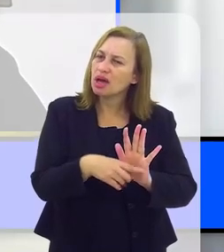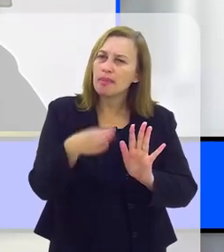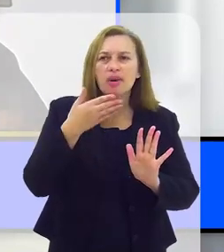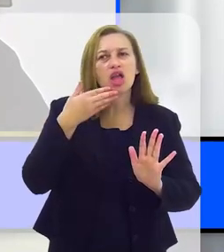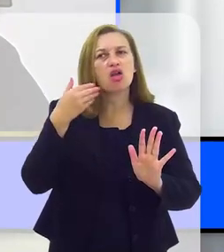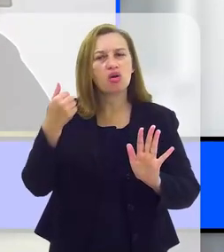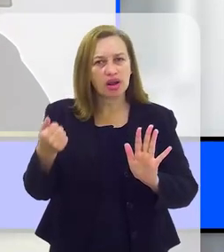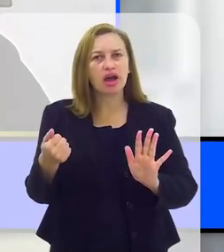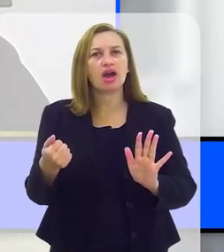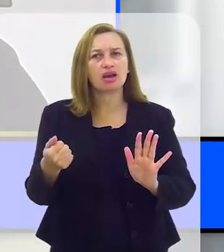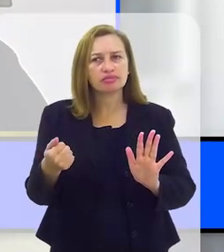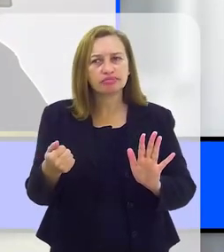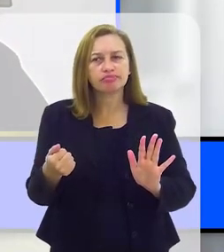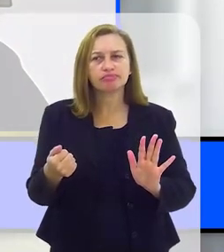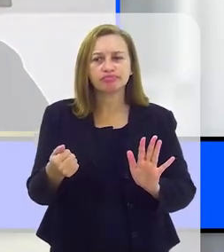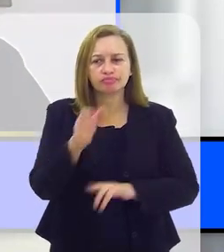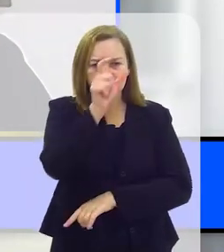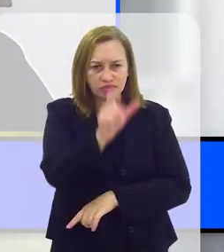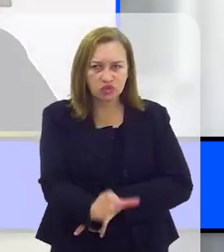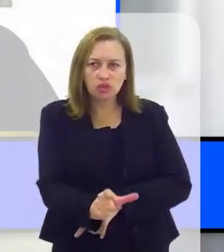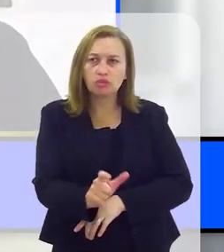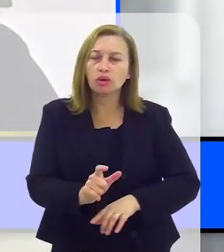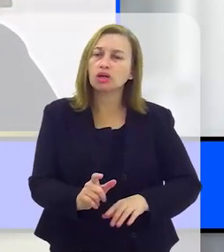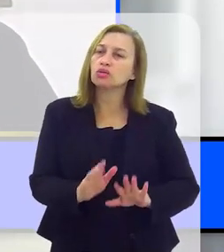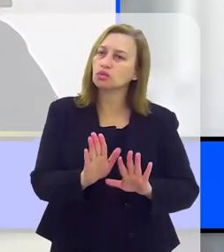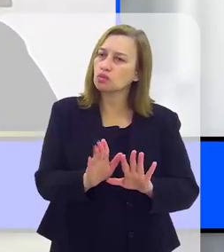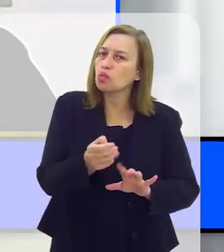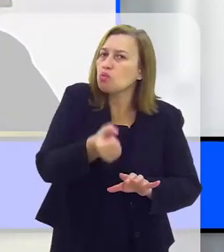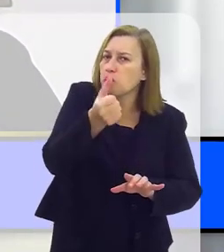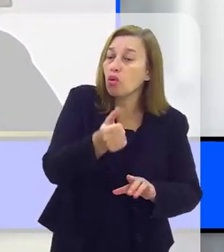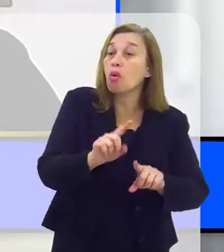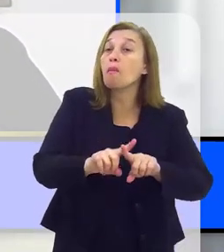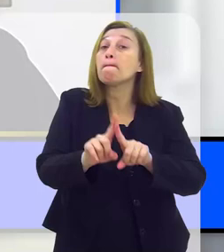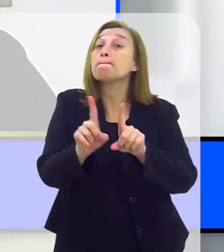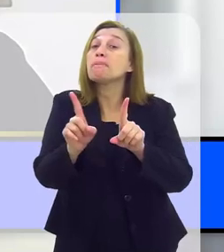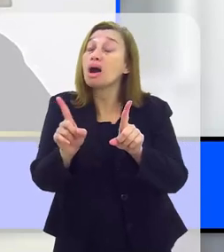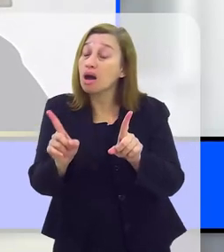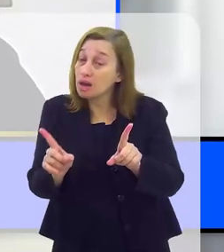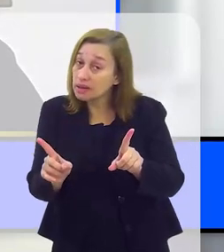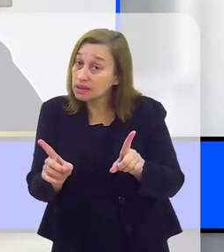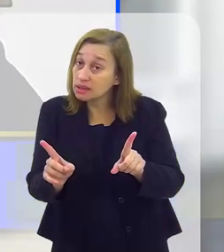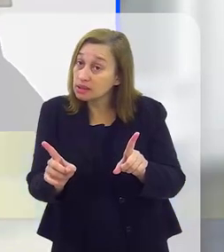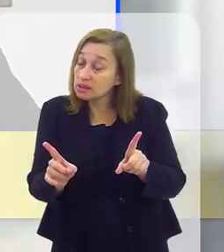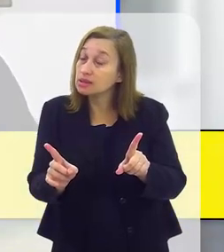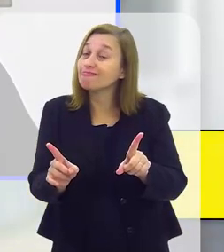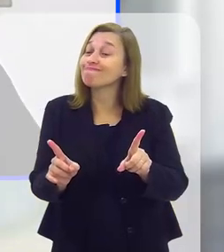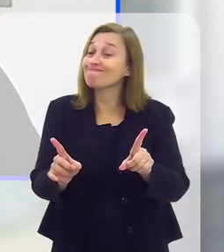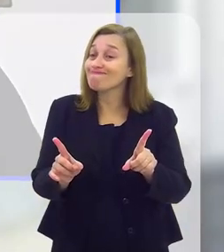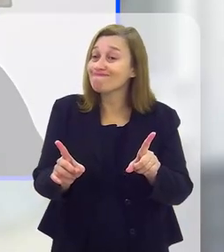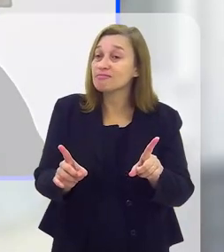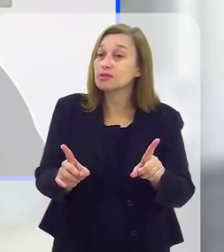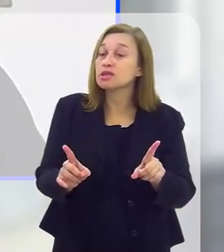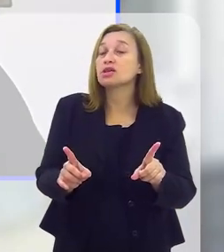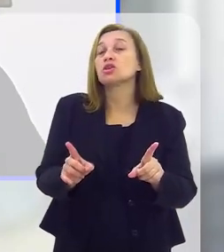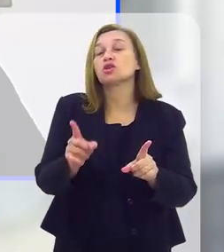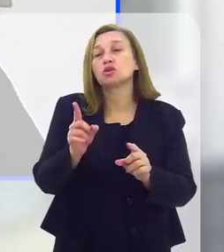minimiza até outros impactos negativos. E,